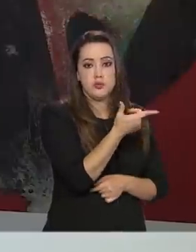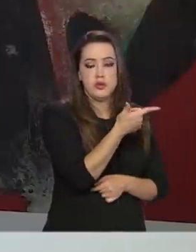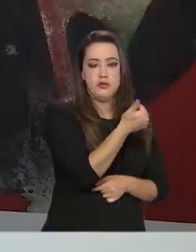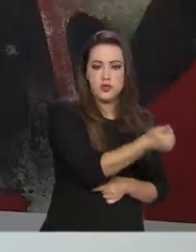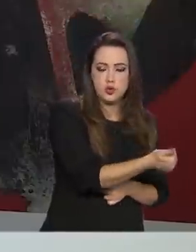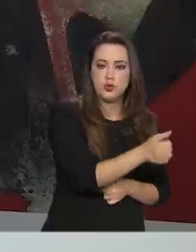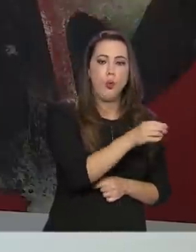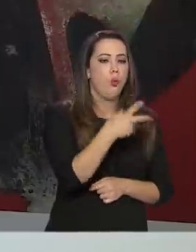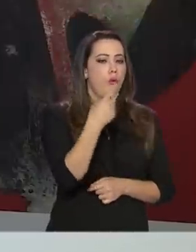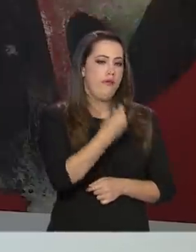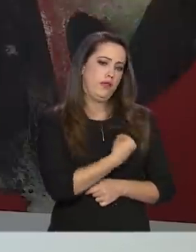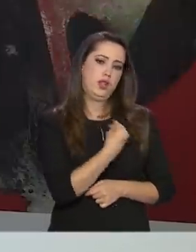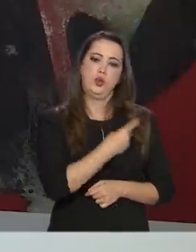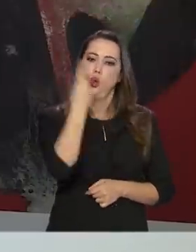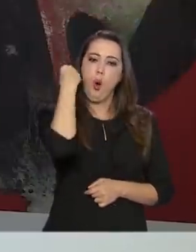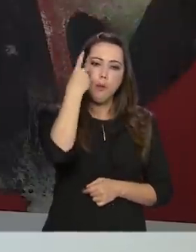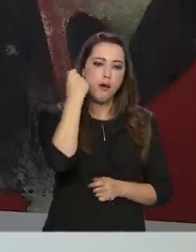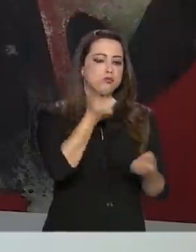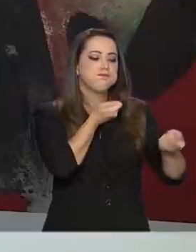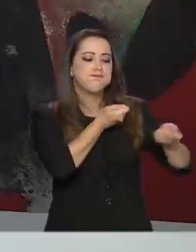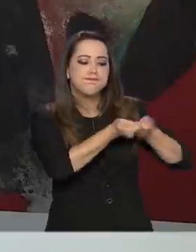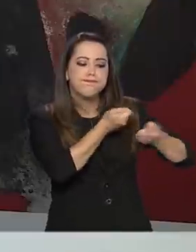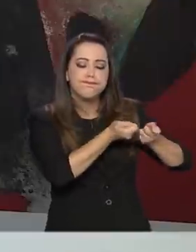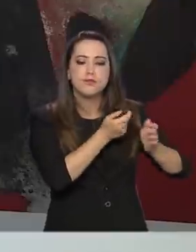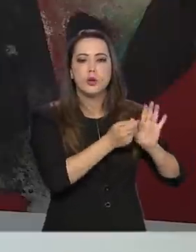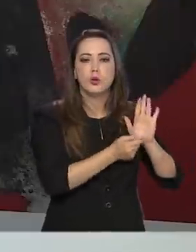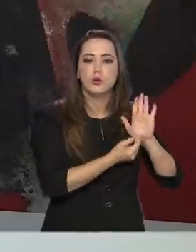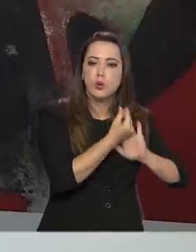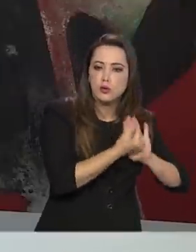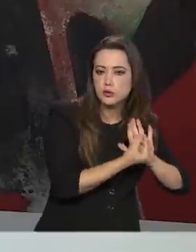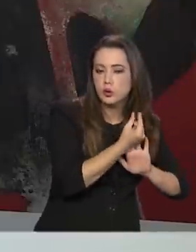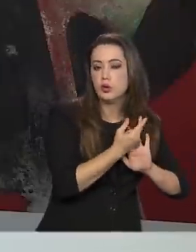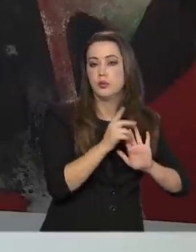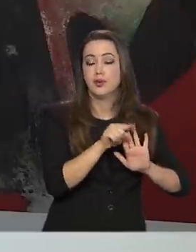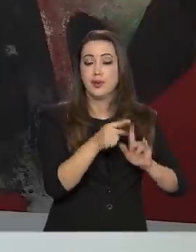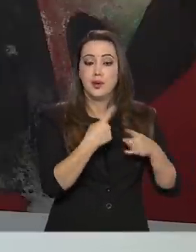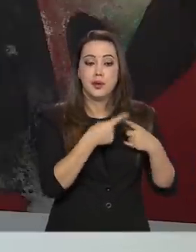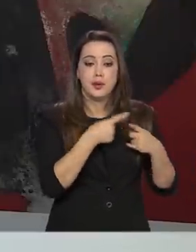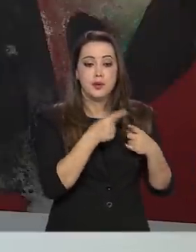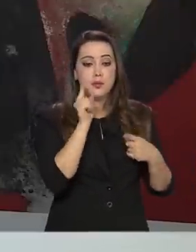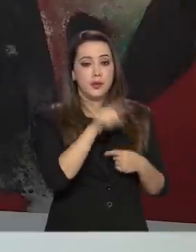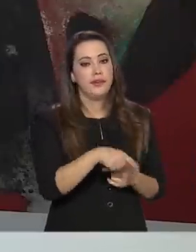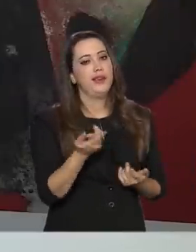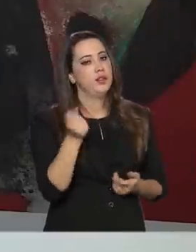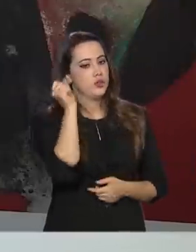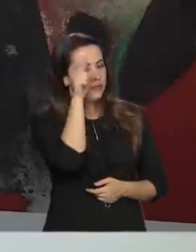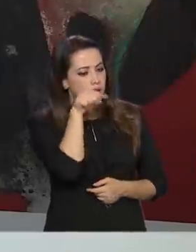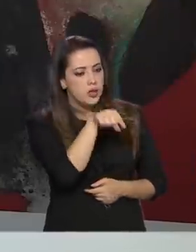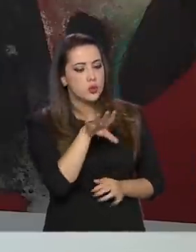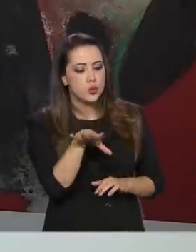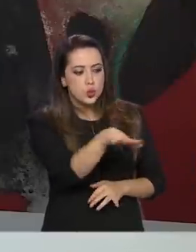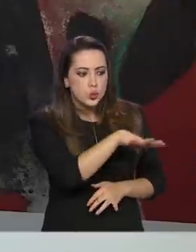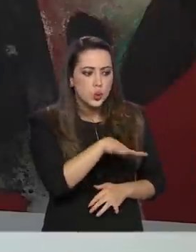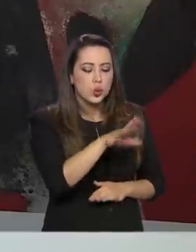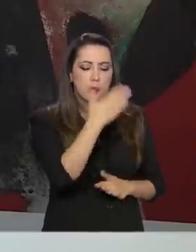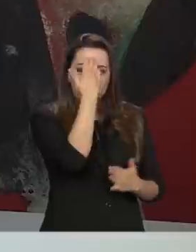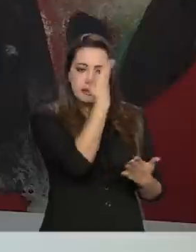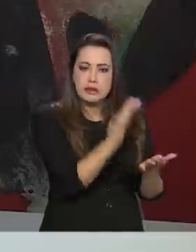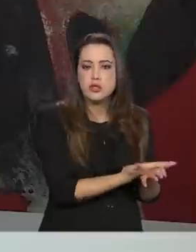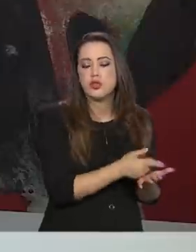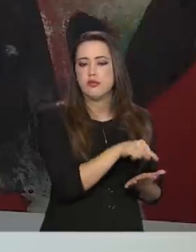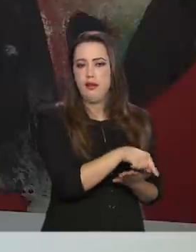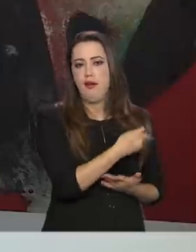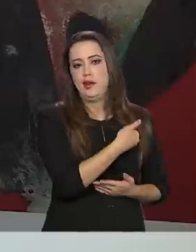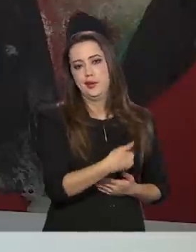Então, isso é muito importante para a gente ter essa confiança no mercado, porque é algo que é custoso. É muito difícil você ter uma política econômica crível,